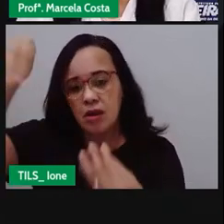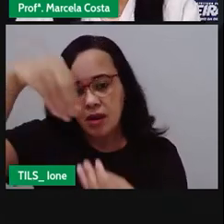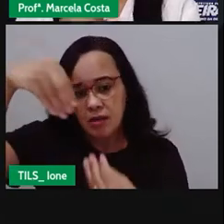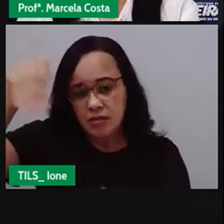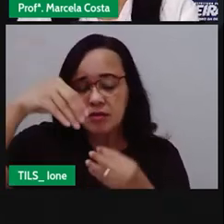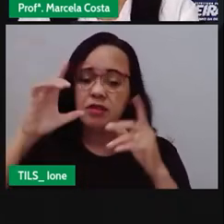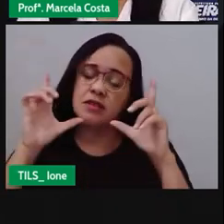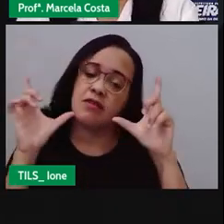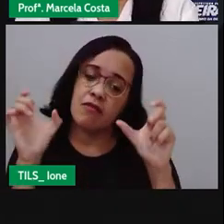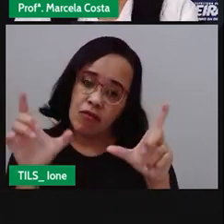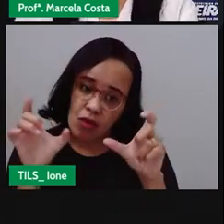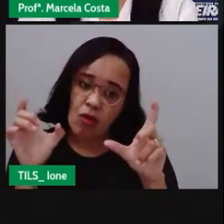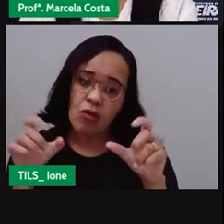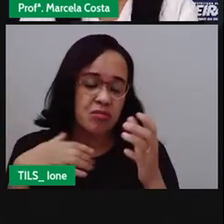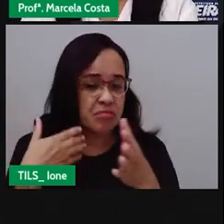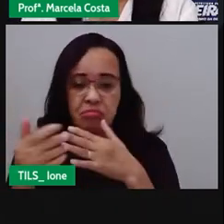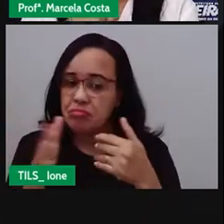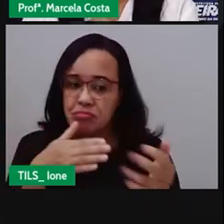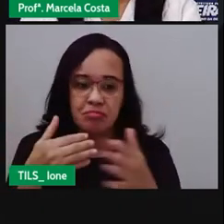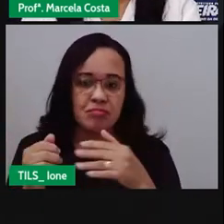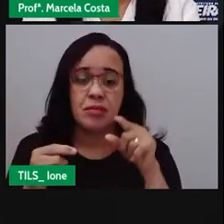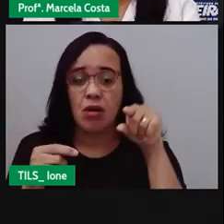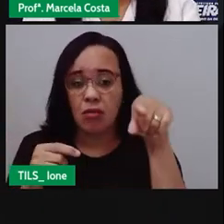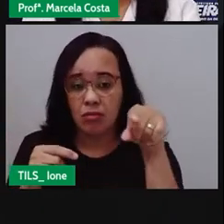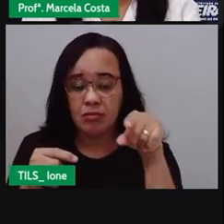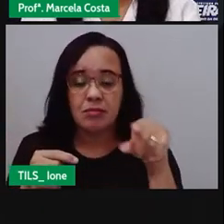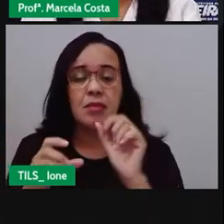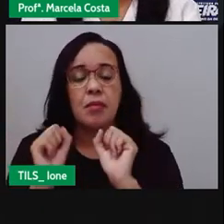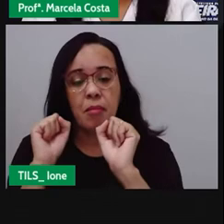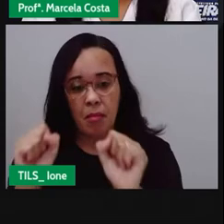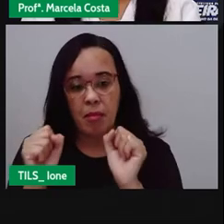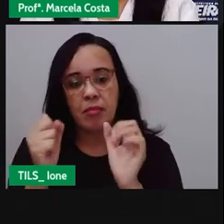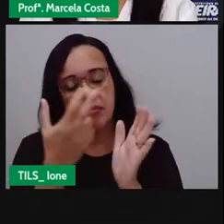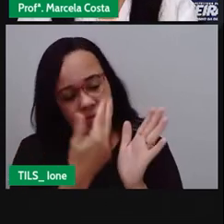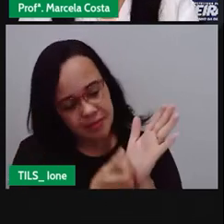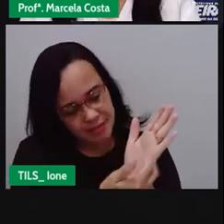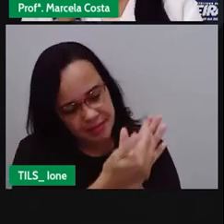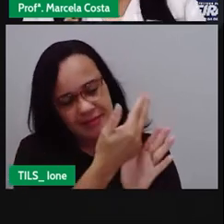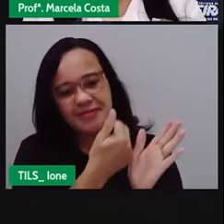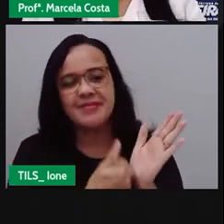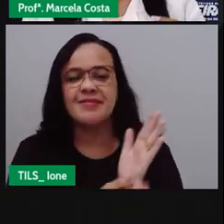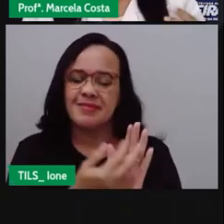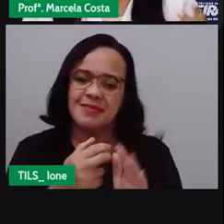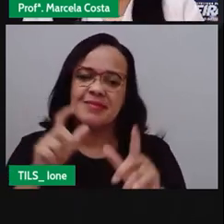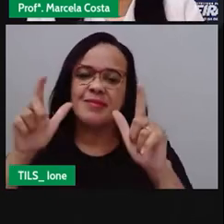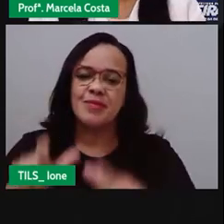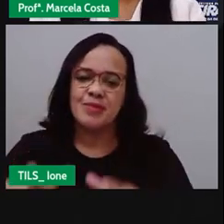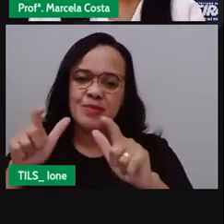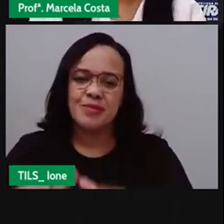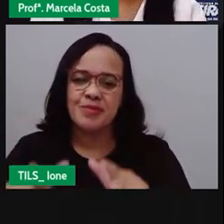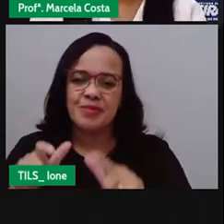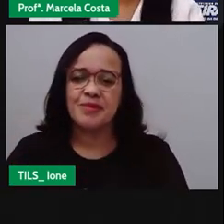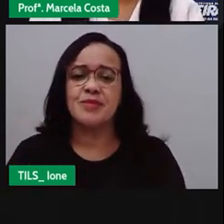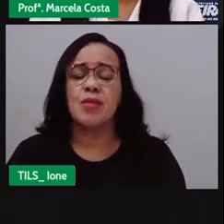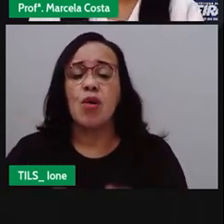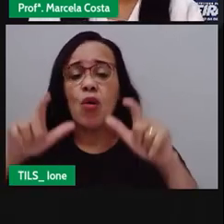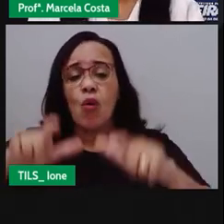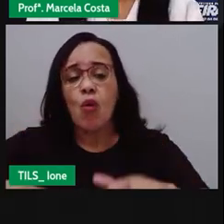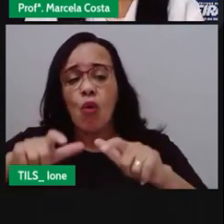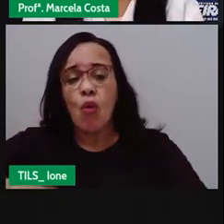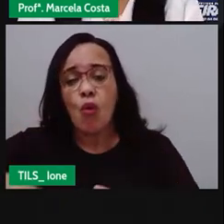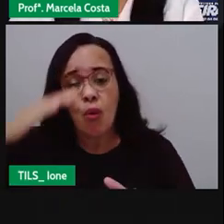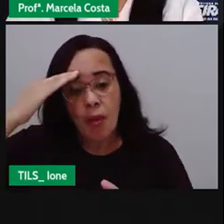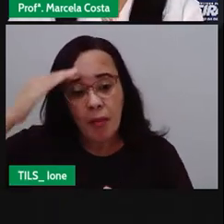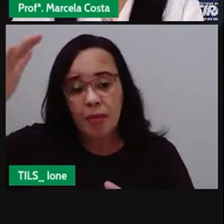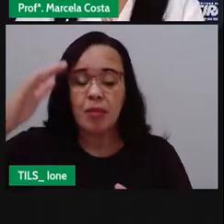para que você faça o desenho de um lugar de um ponto turístico da nossa cidade